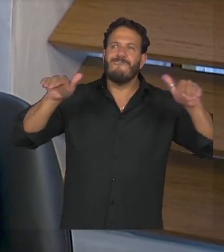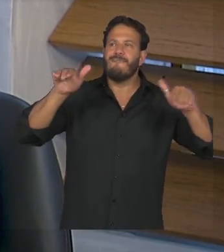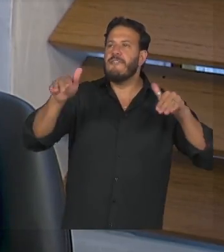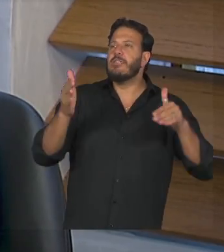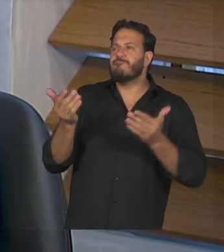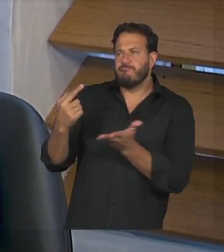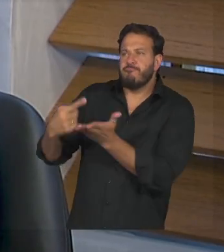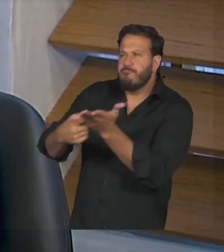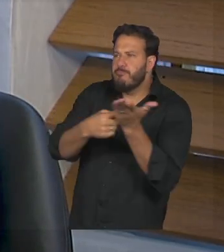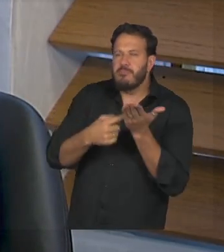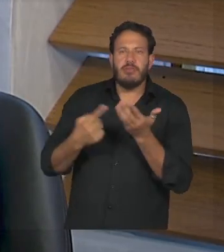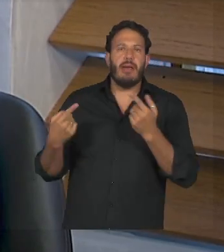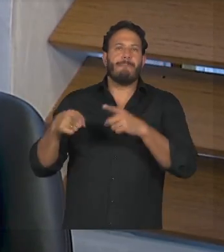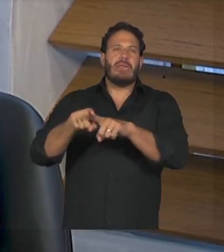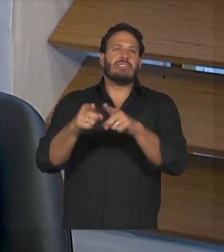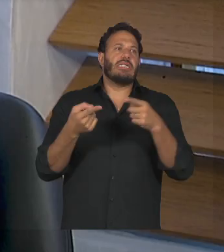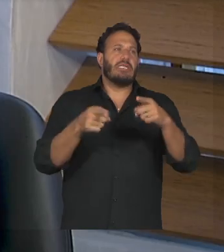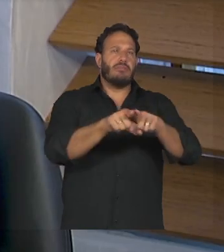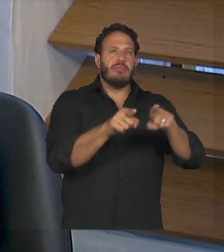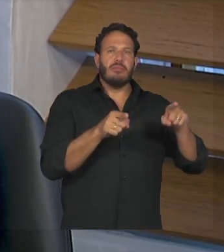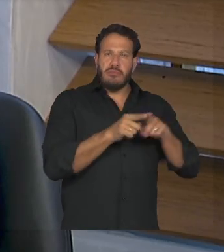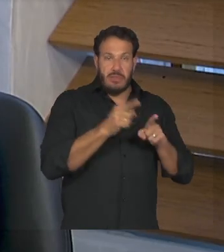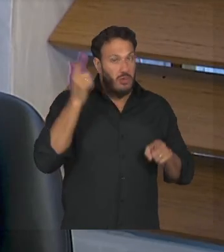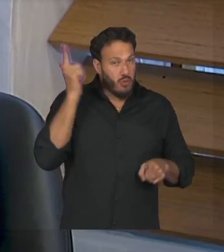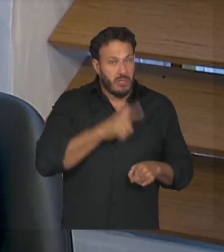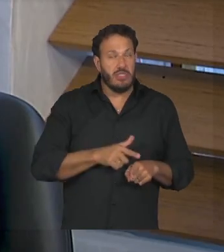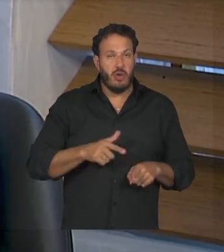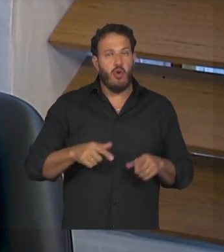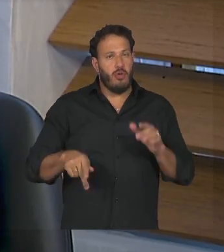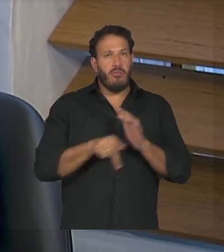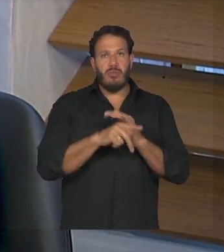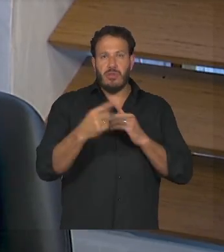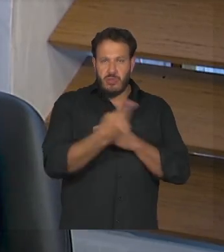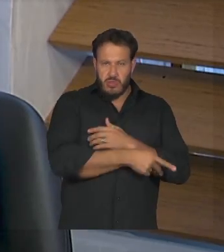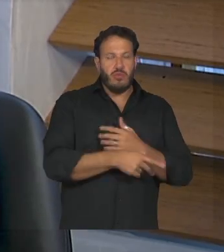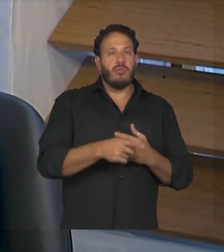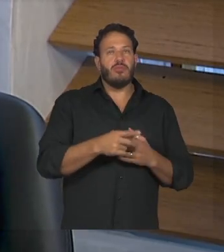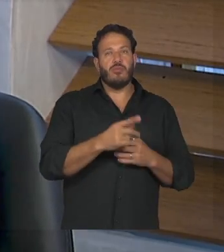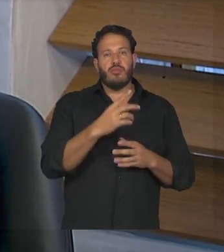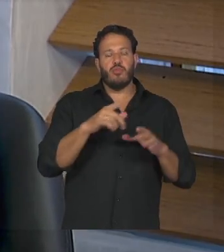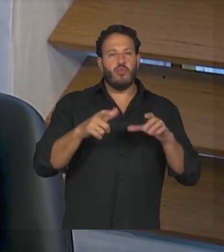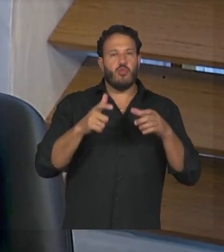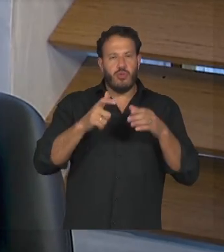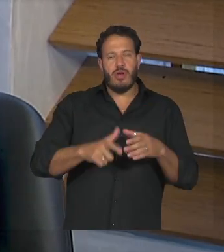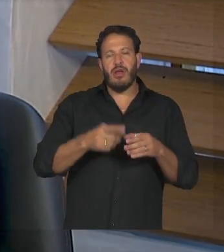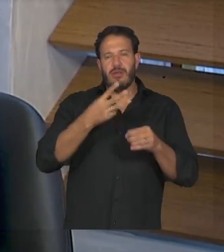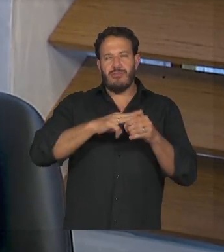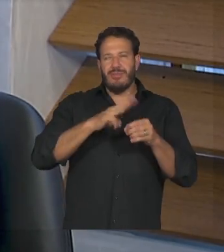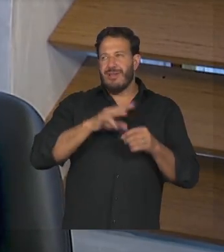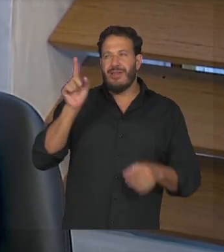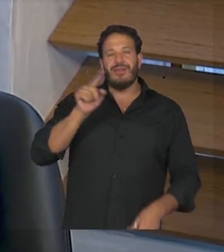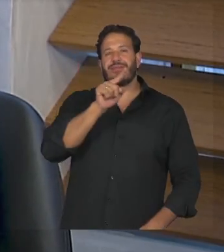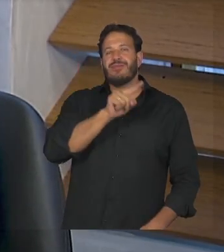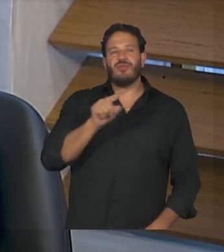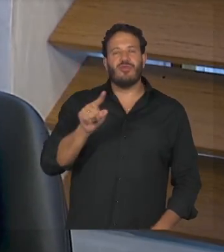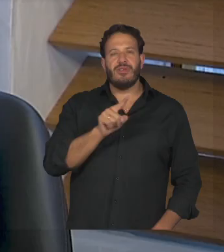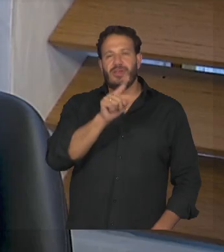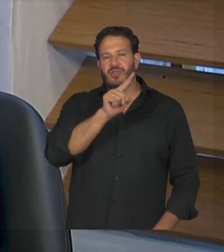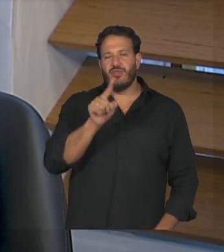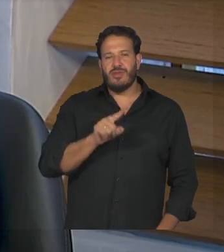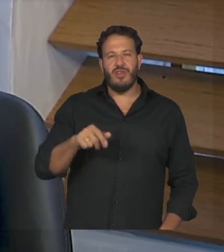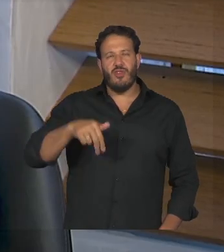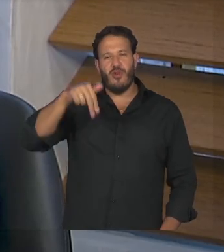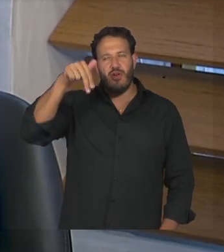nós conseguimos um imóvel lá na zona norte na freguesia do O conseguimos esse